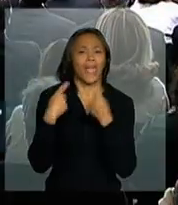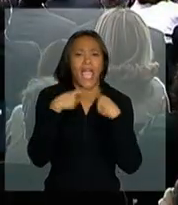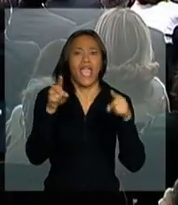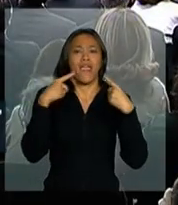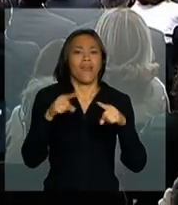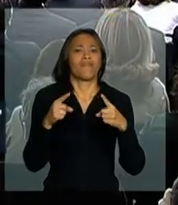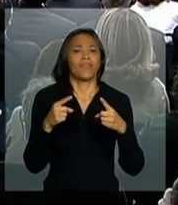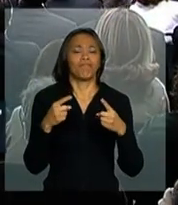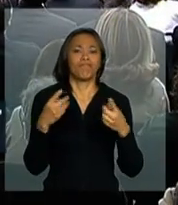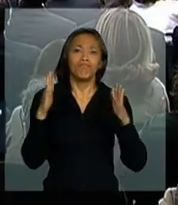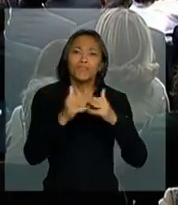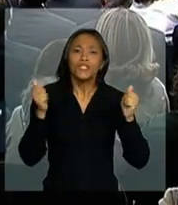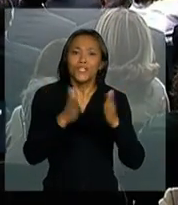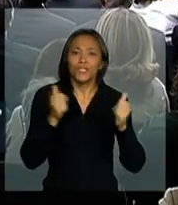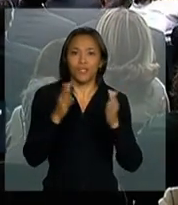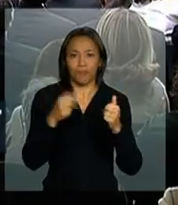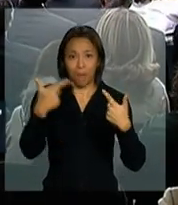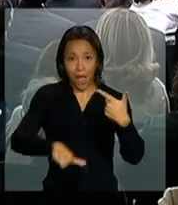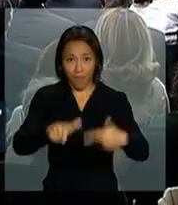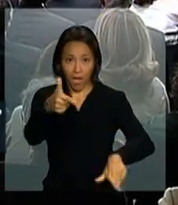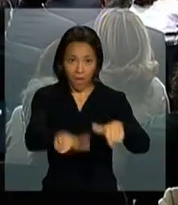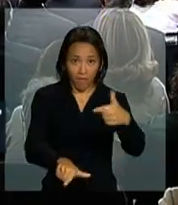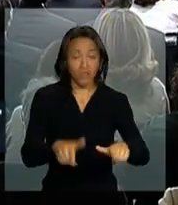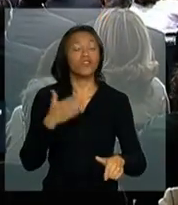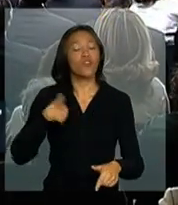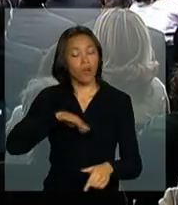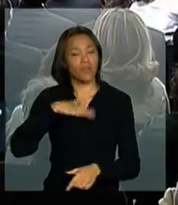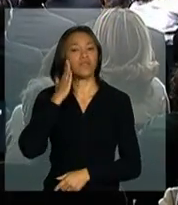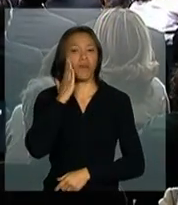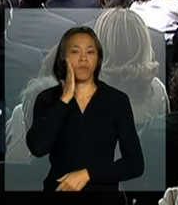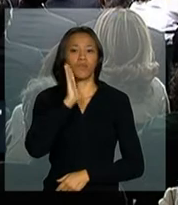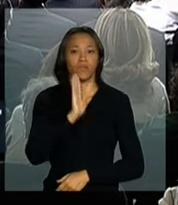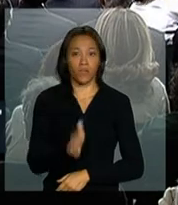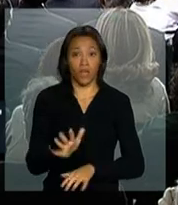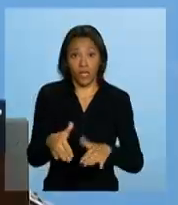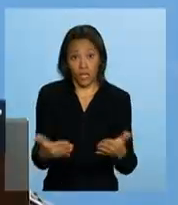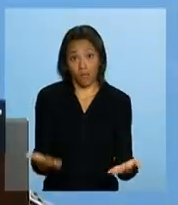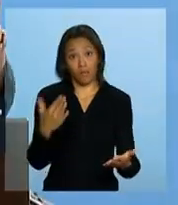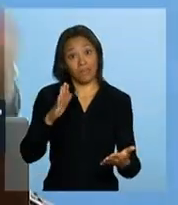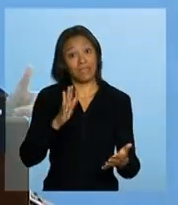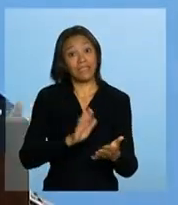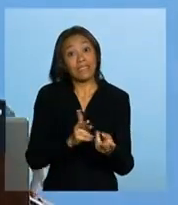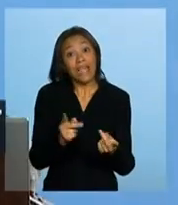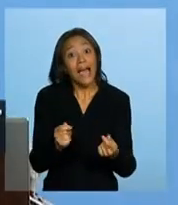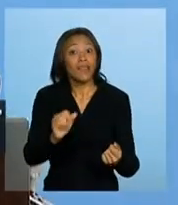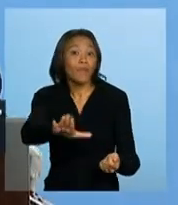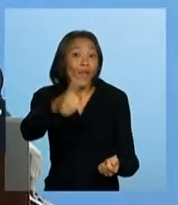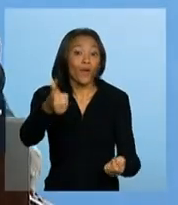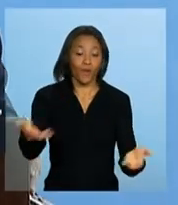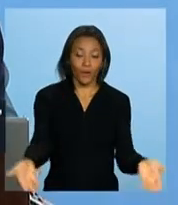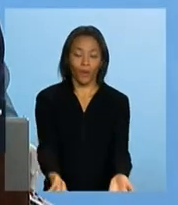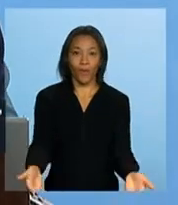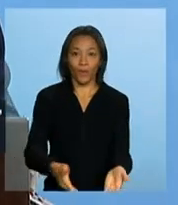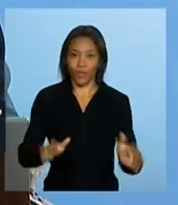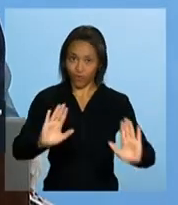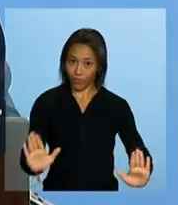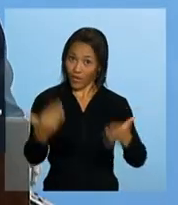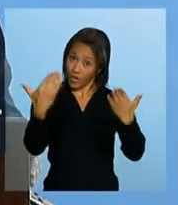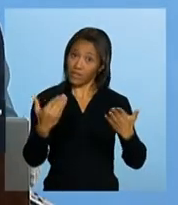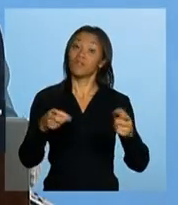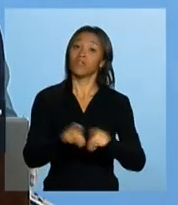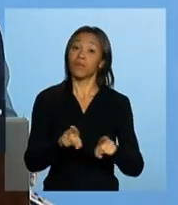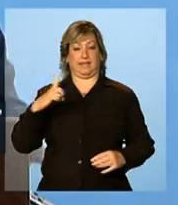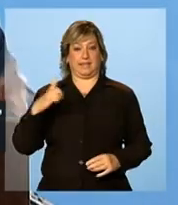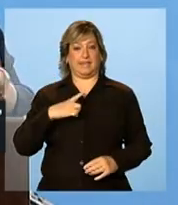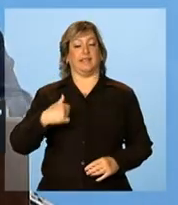medidas, nós sabemos que eles vinham reivindicando. Então, nada melhor que numa comemoração a gente